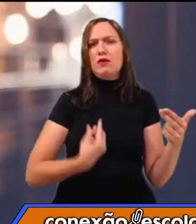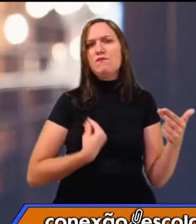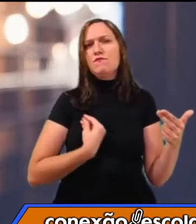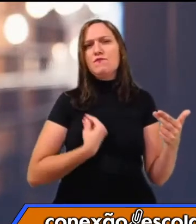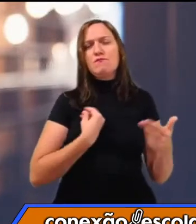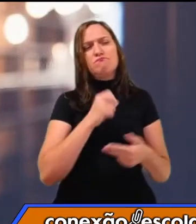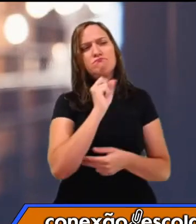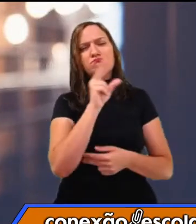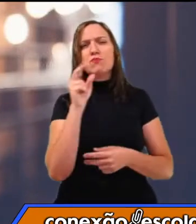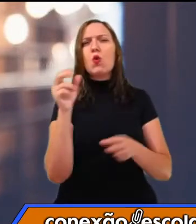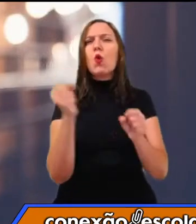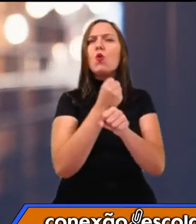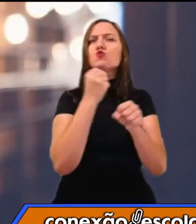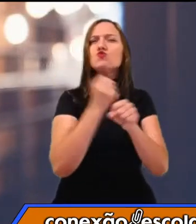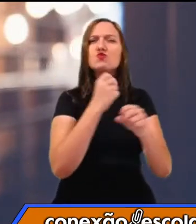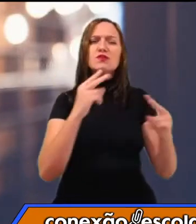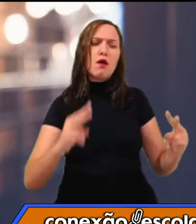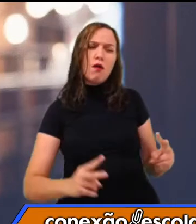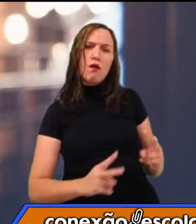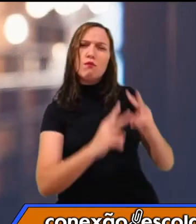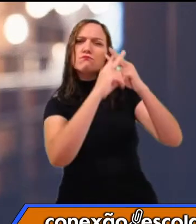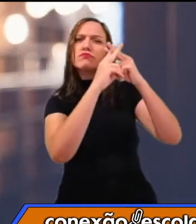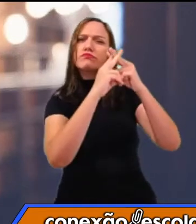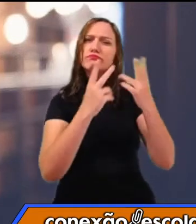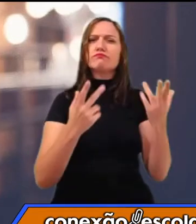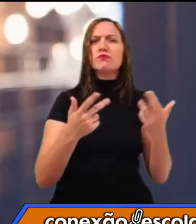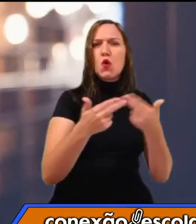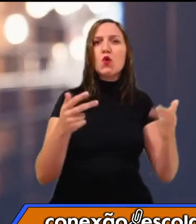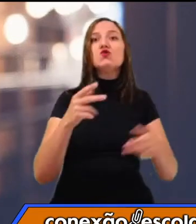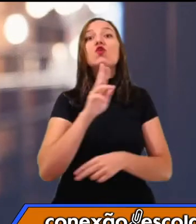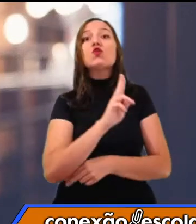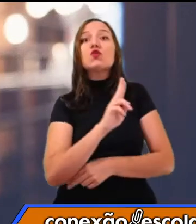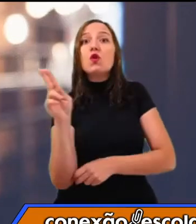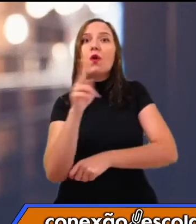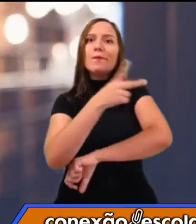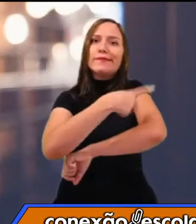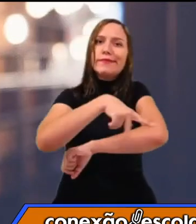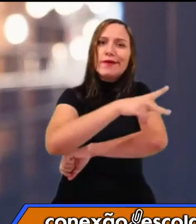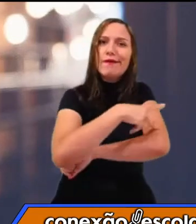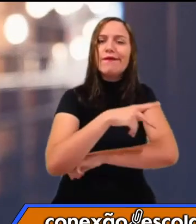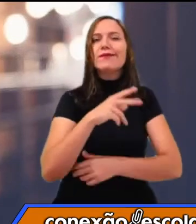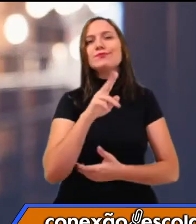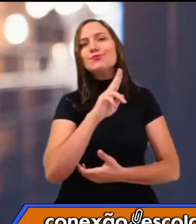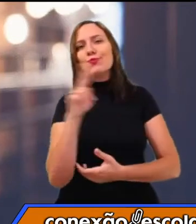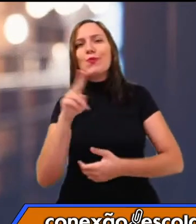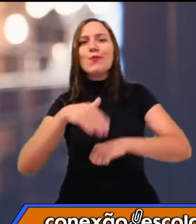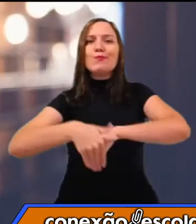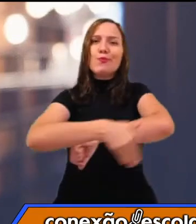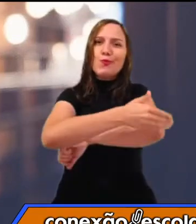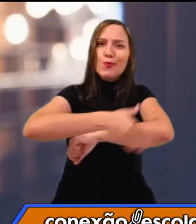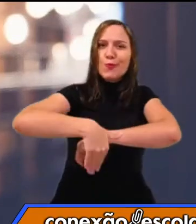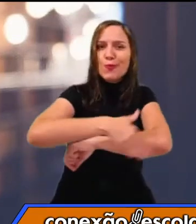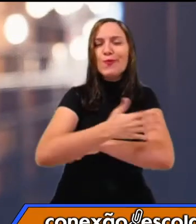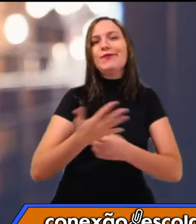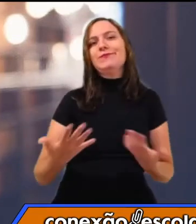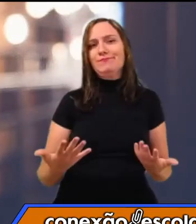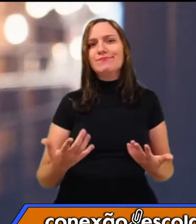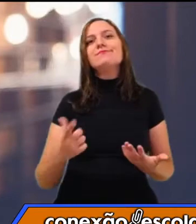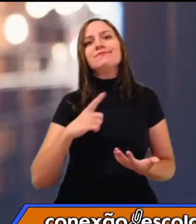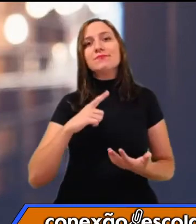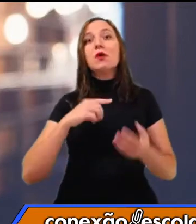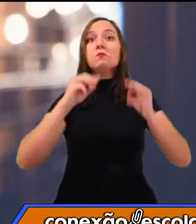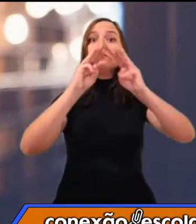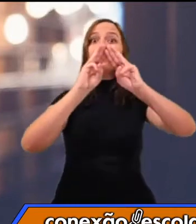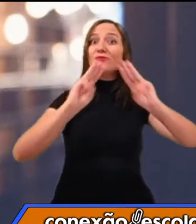públicas, né? Os nomes das praças públicas, os nomes das ruas, né? Os